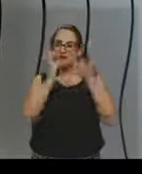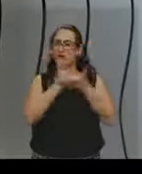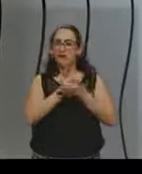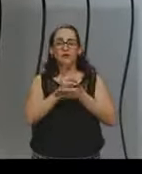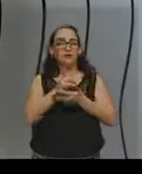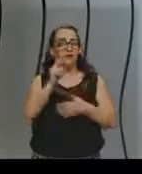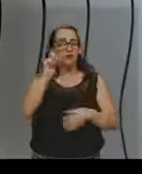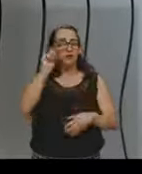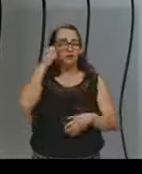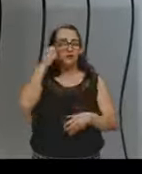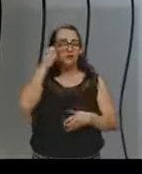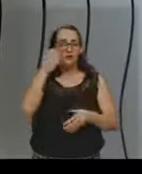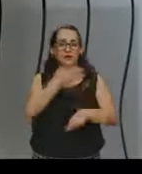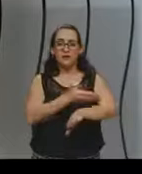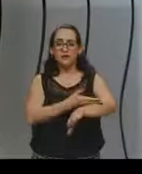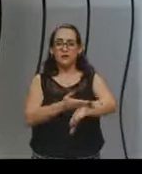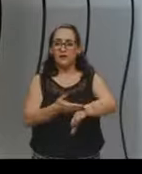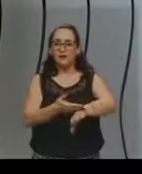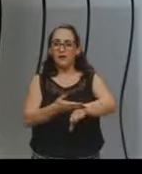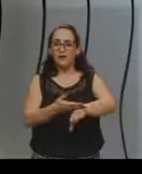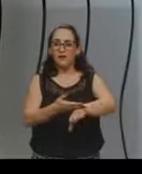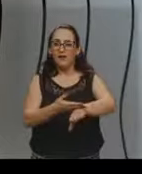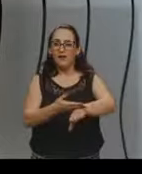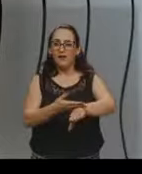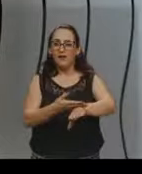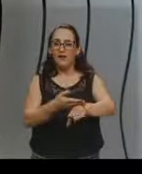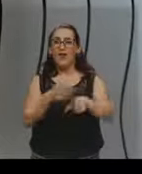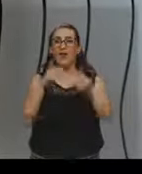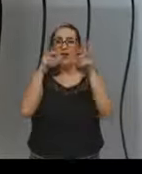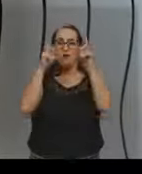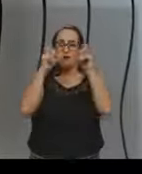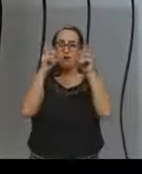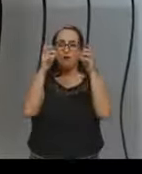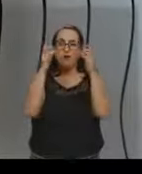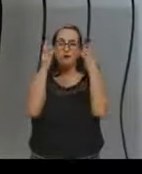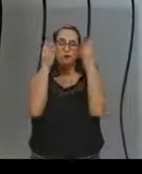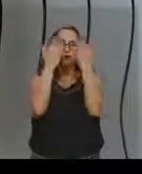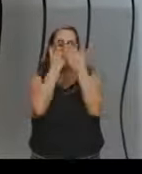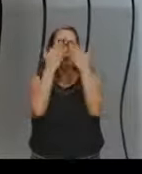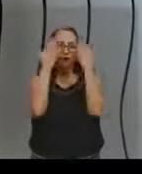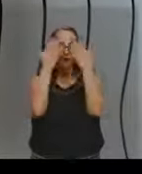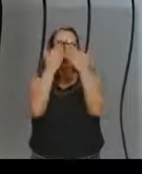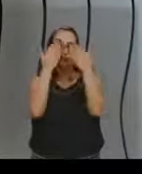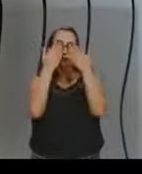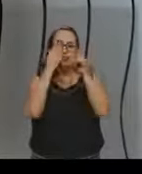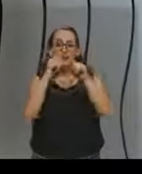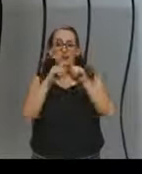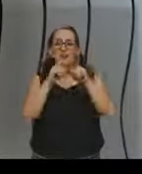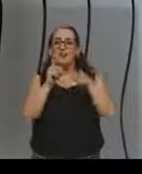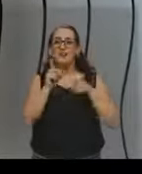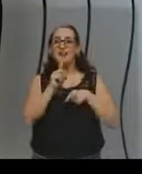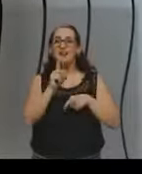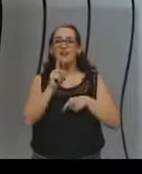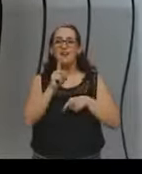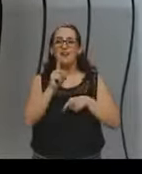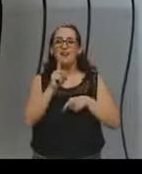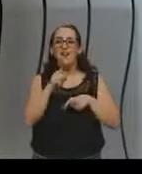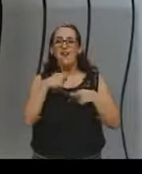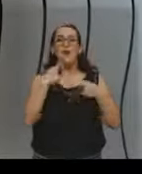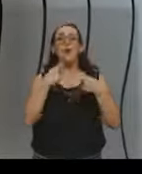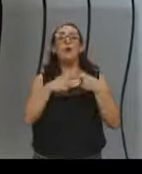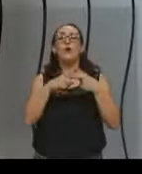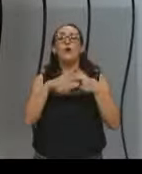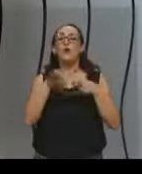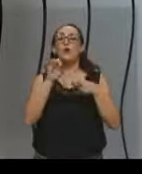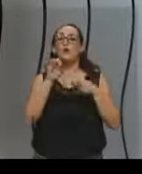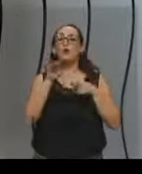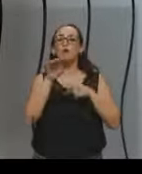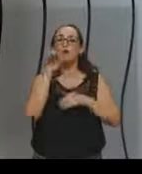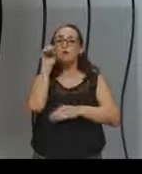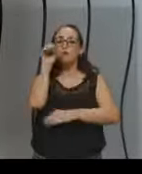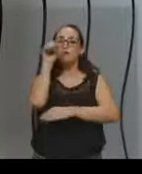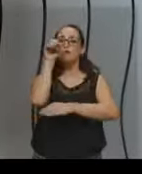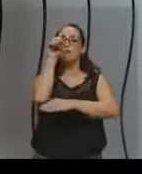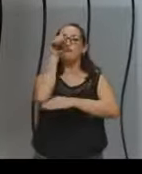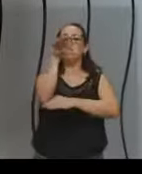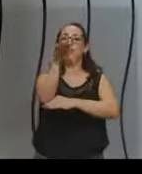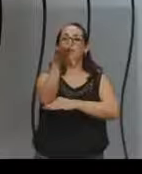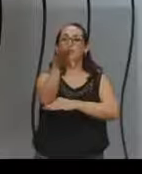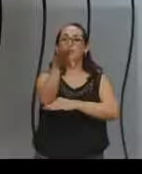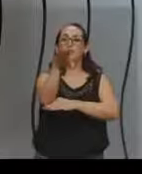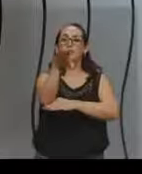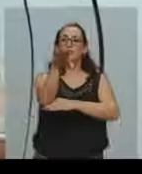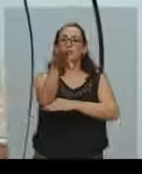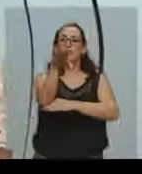não sabia que a câmera escura ela fazia um papel de projetor. Só que com algumas